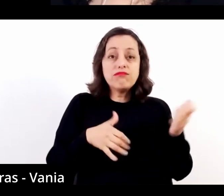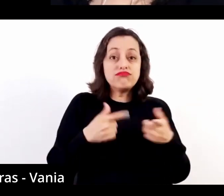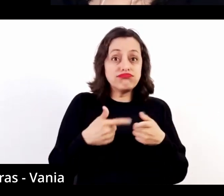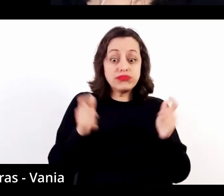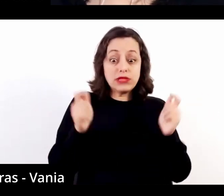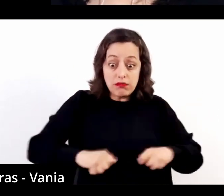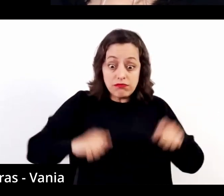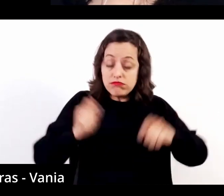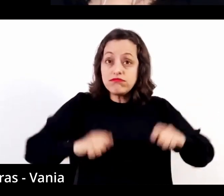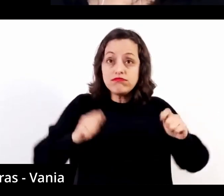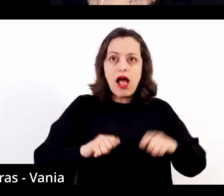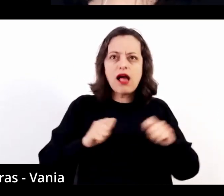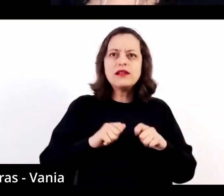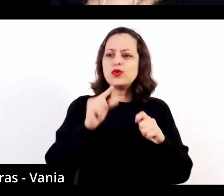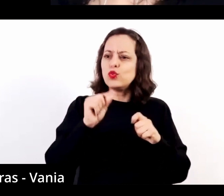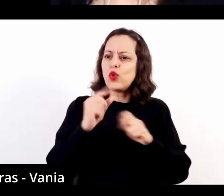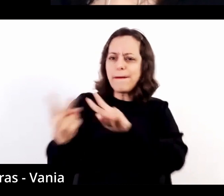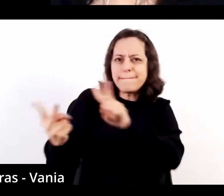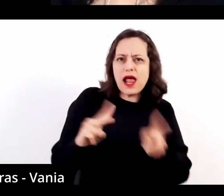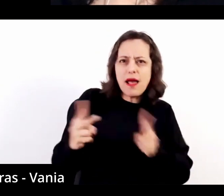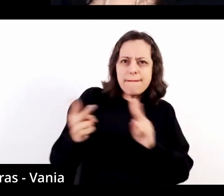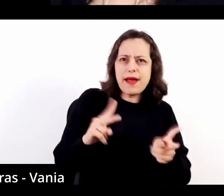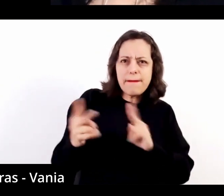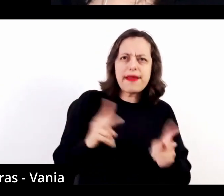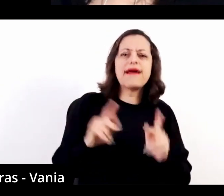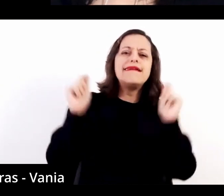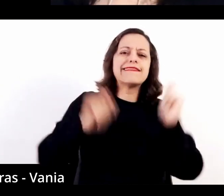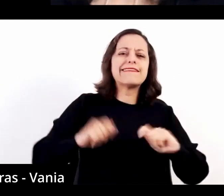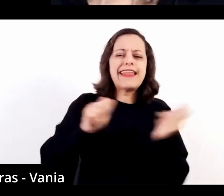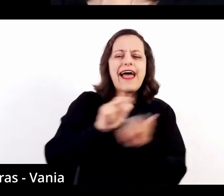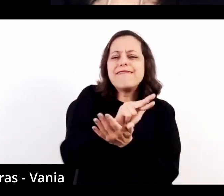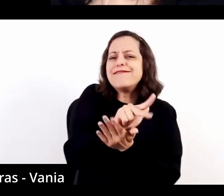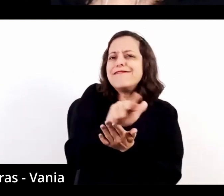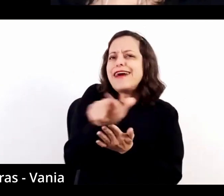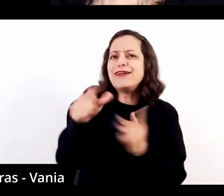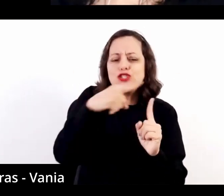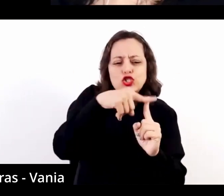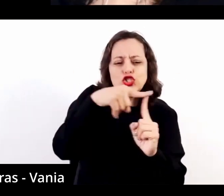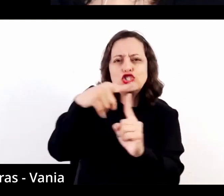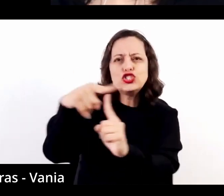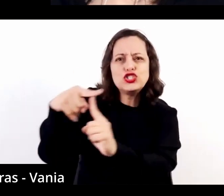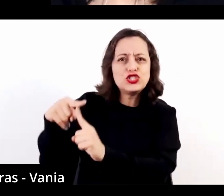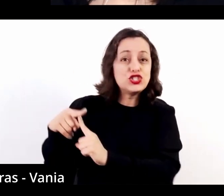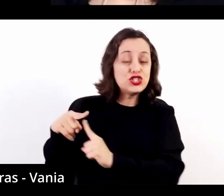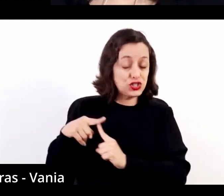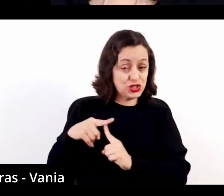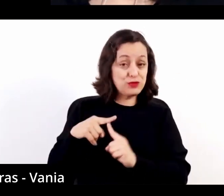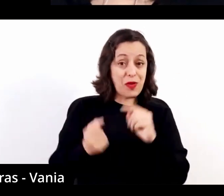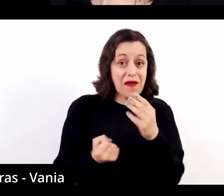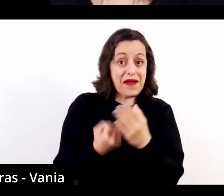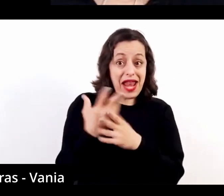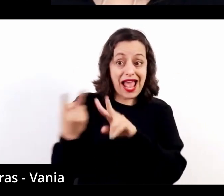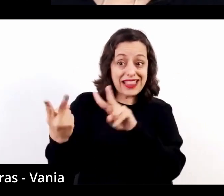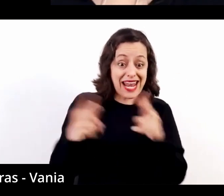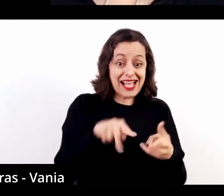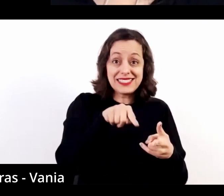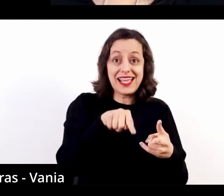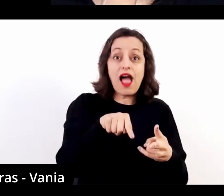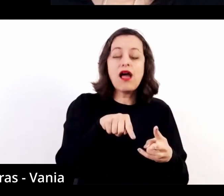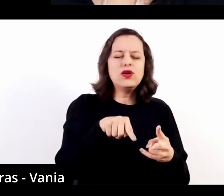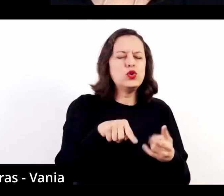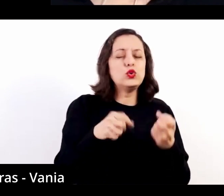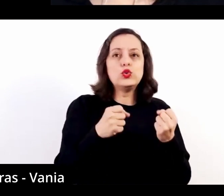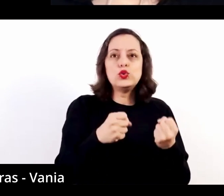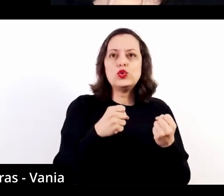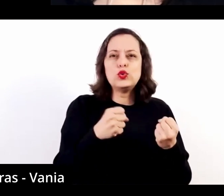capacidade de um instrumento absorver transcrições das mais diversas e, muitas vezes, tornar essas transcrições